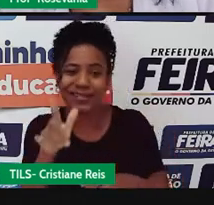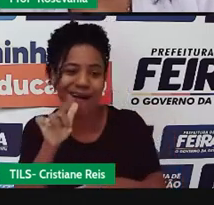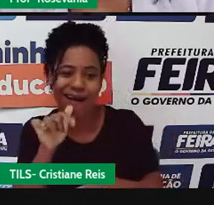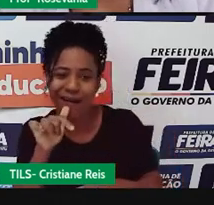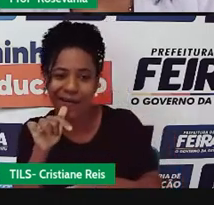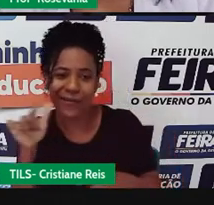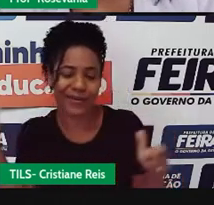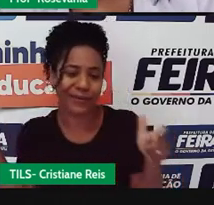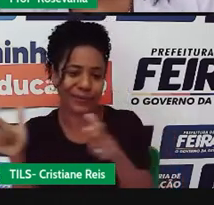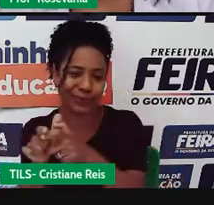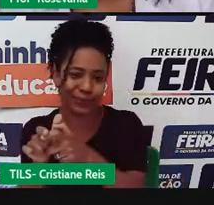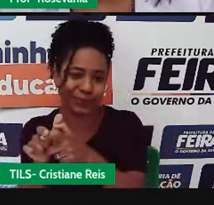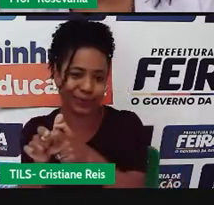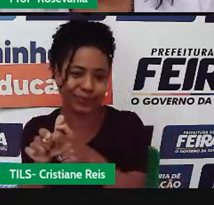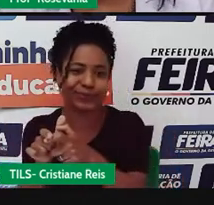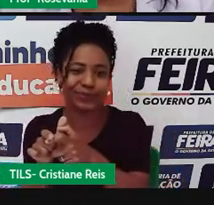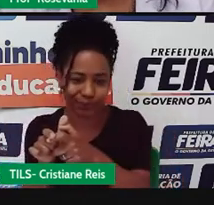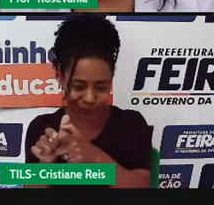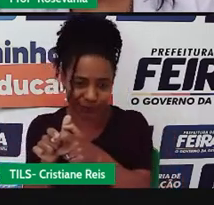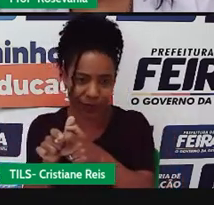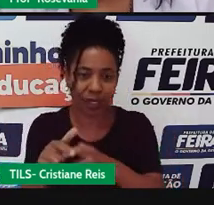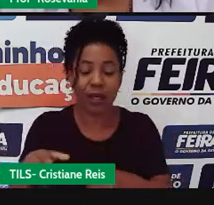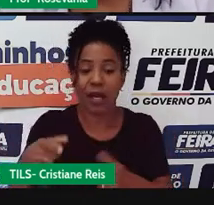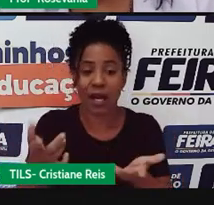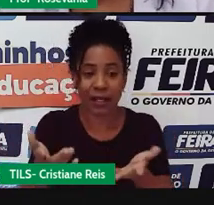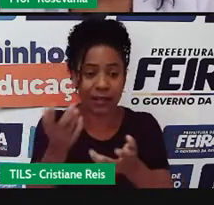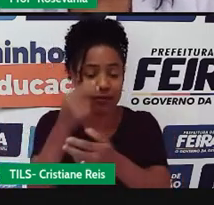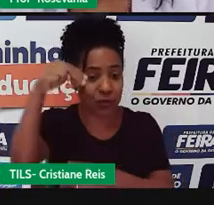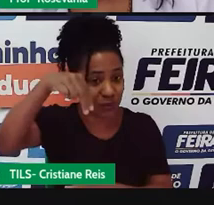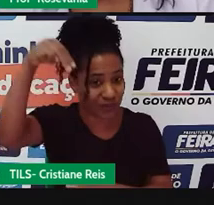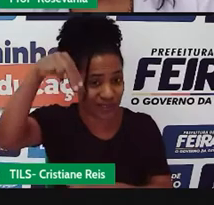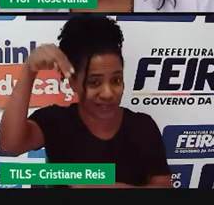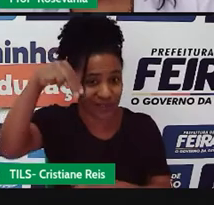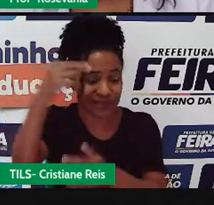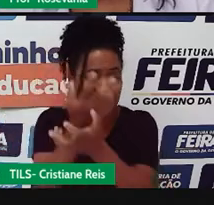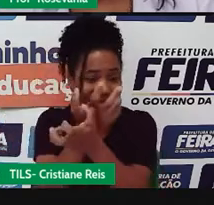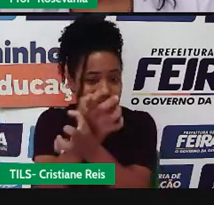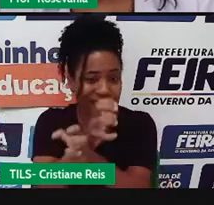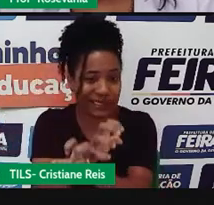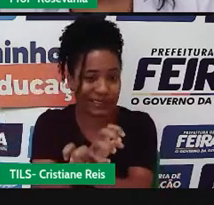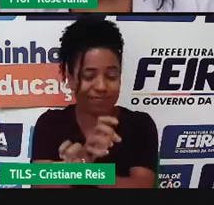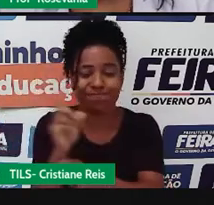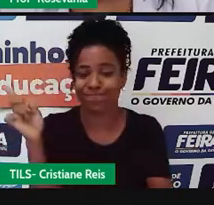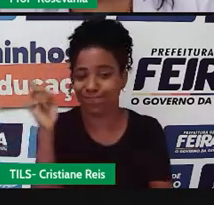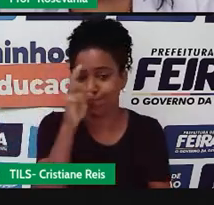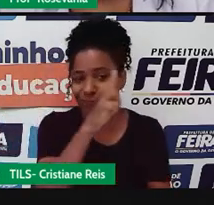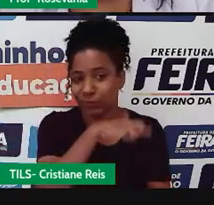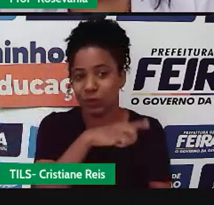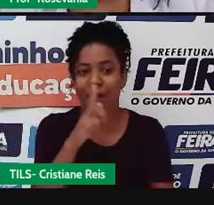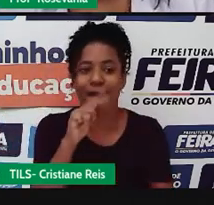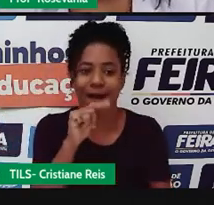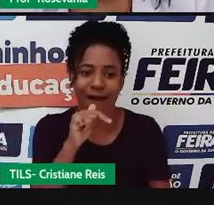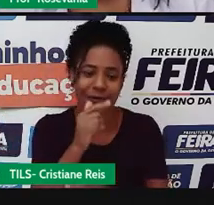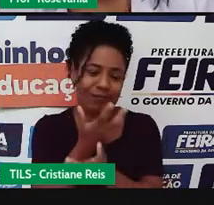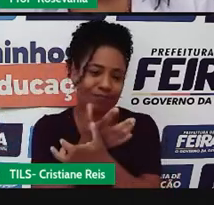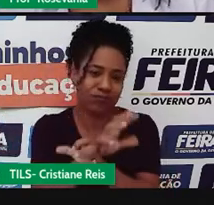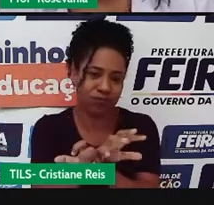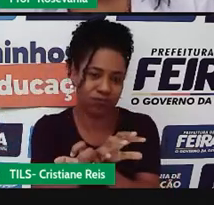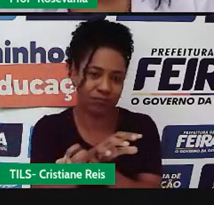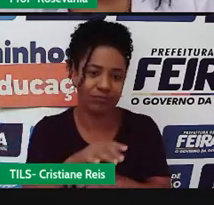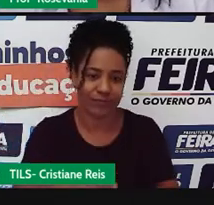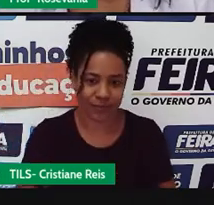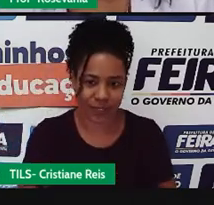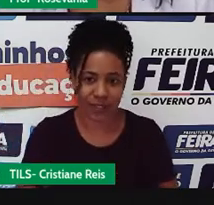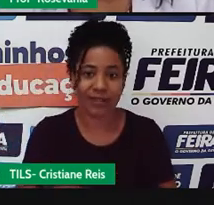água. por isso, a gente enfrenta alguns problemas relacionados à seca. Então, são 200 mil microbacias